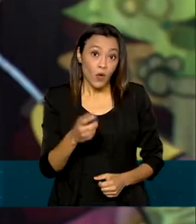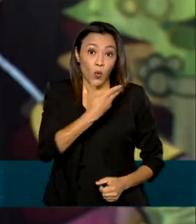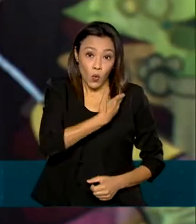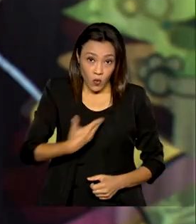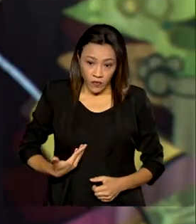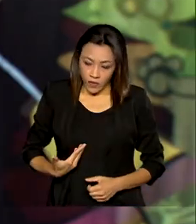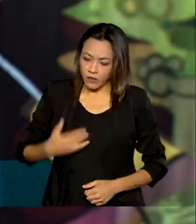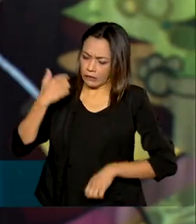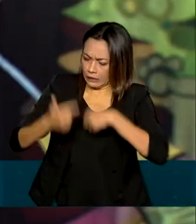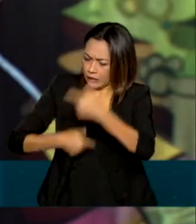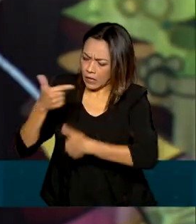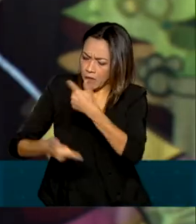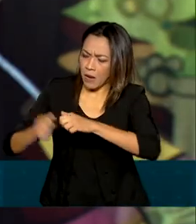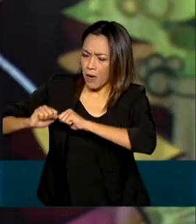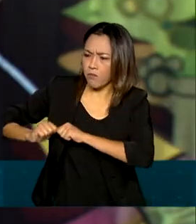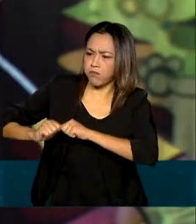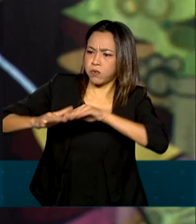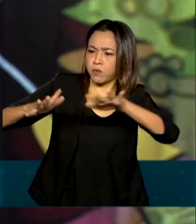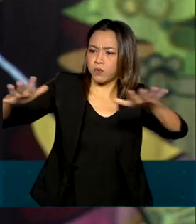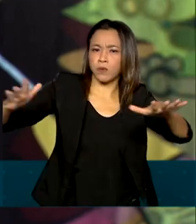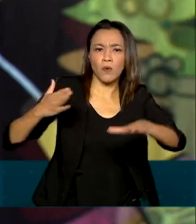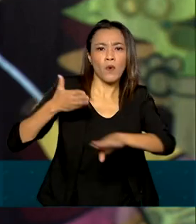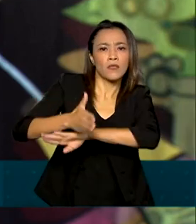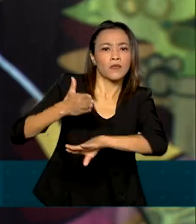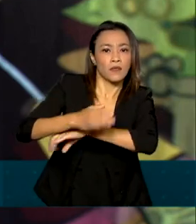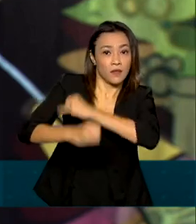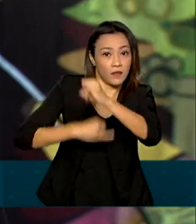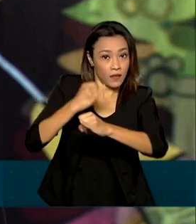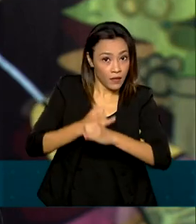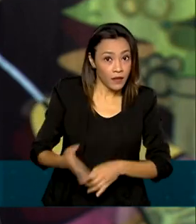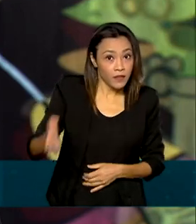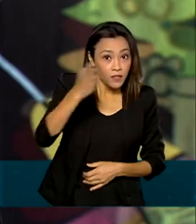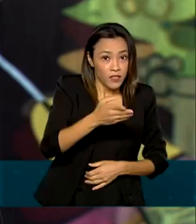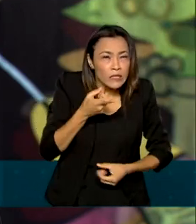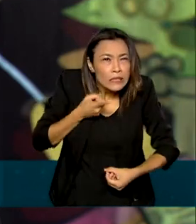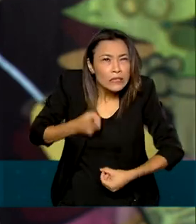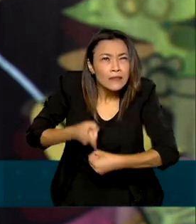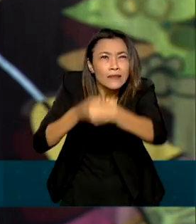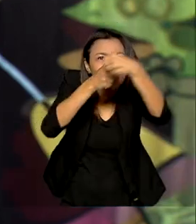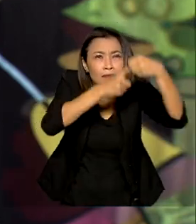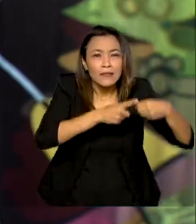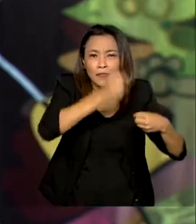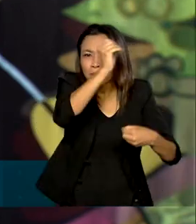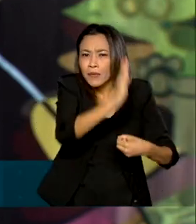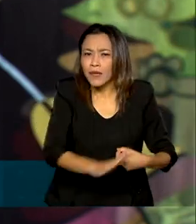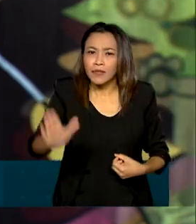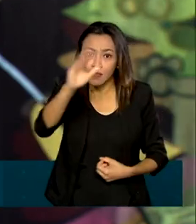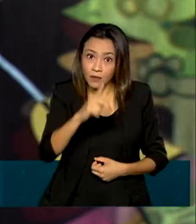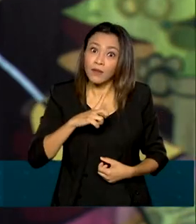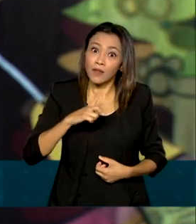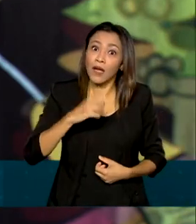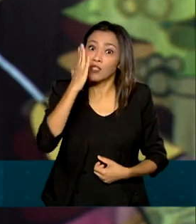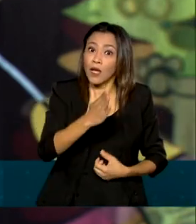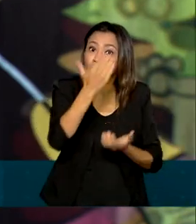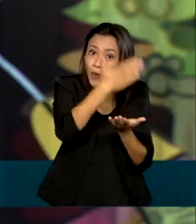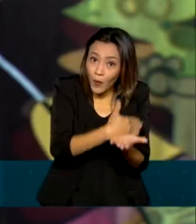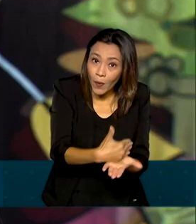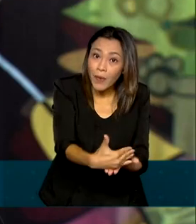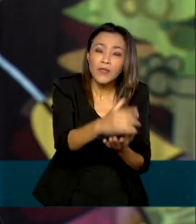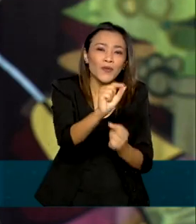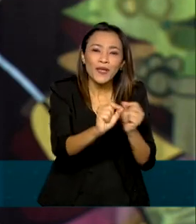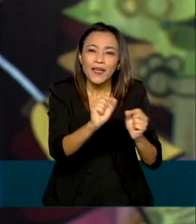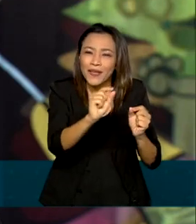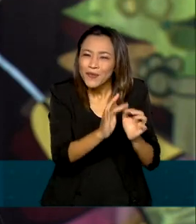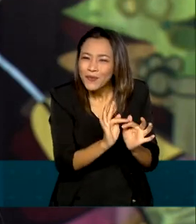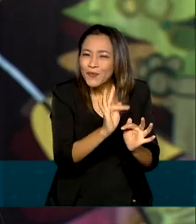governo trabalha para expandir o acesso à internet no interior do país, outra vertente já começa uma viagem para o